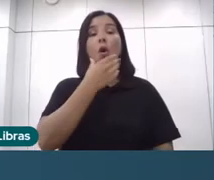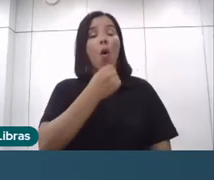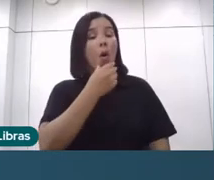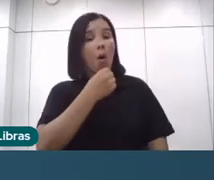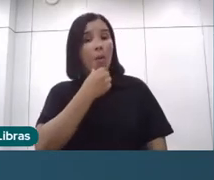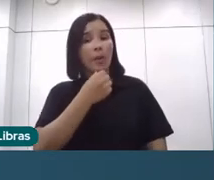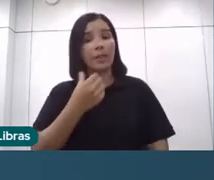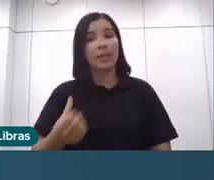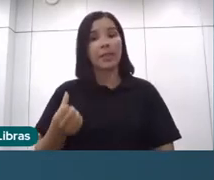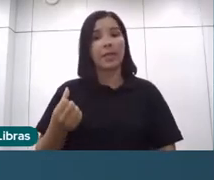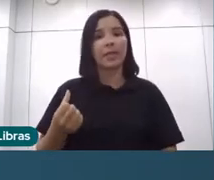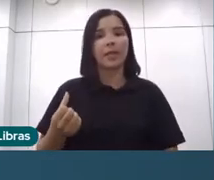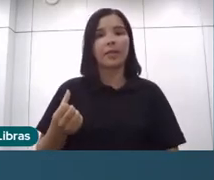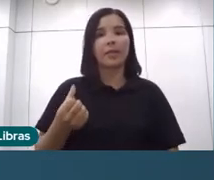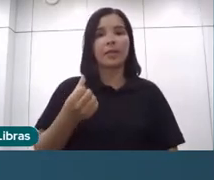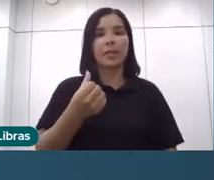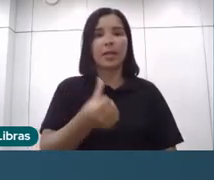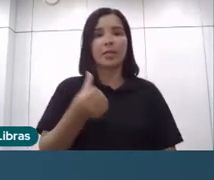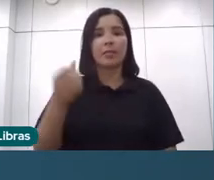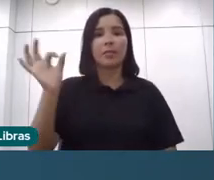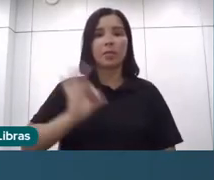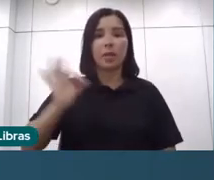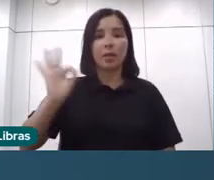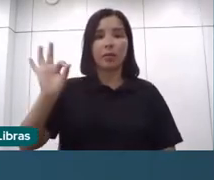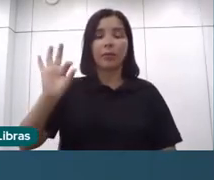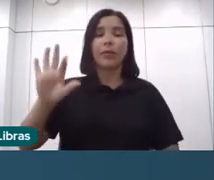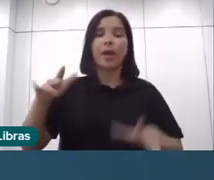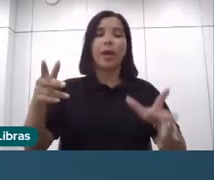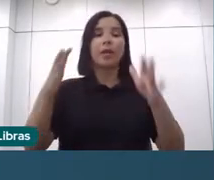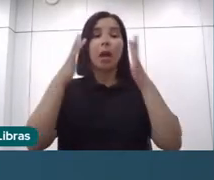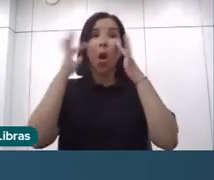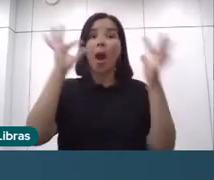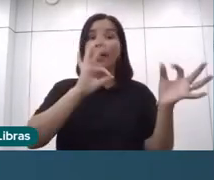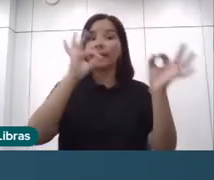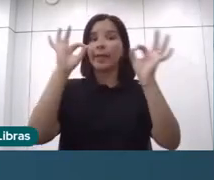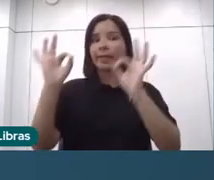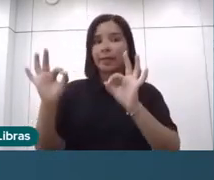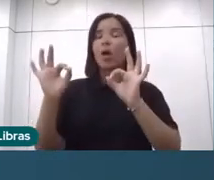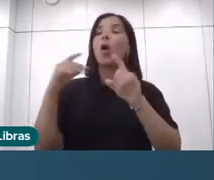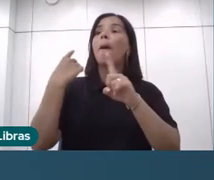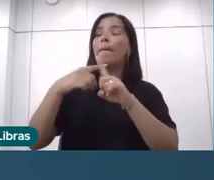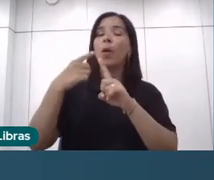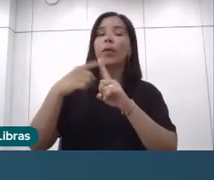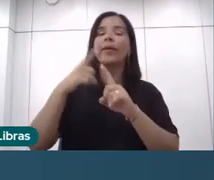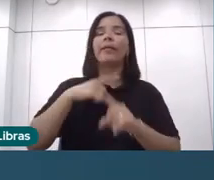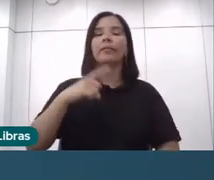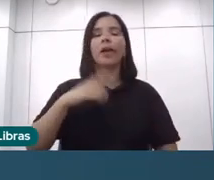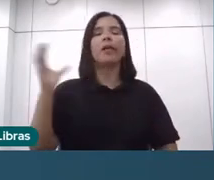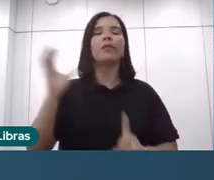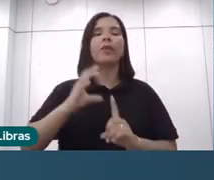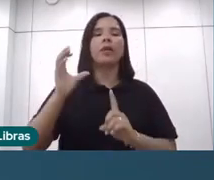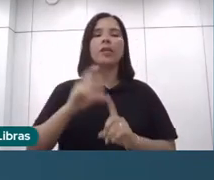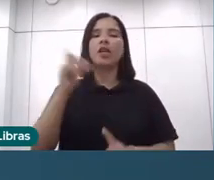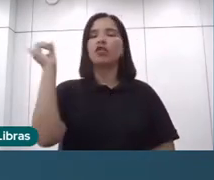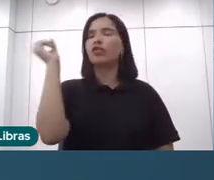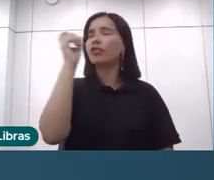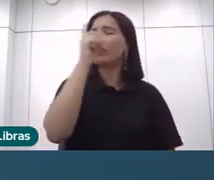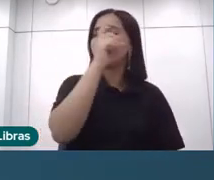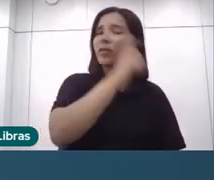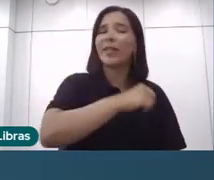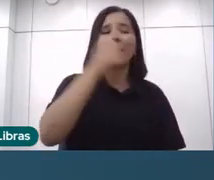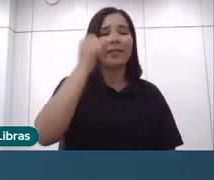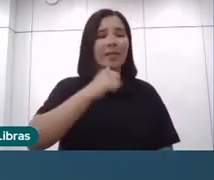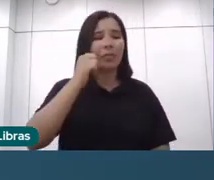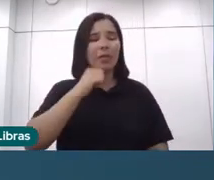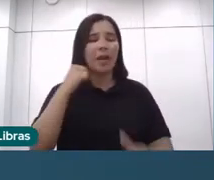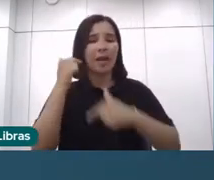filhos menores de idade. Esse é dado que chamou bastante atenção, que isso reflete muito a dificuldade das mulheres de